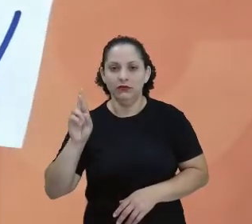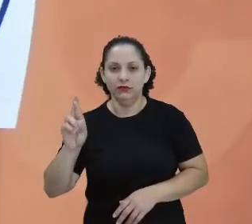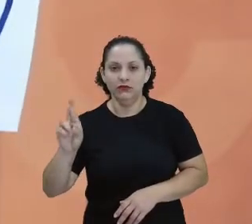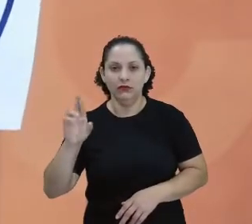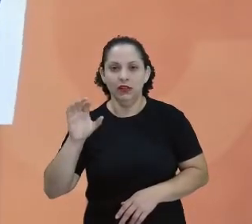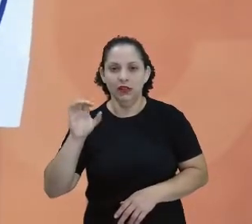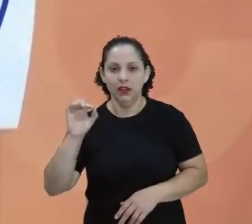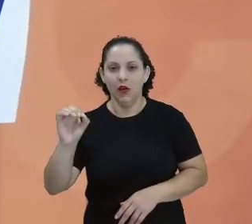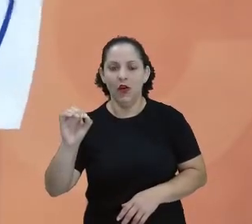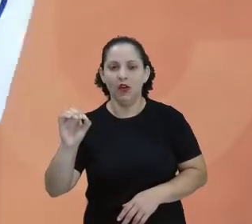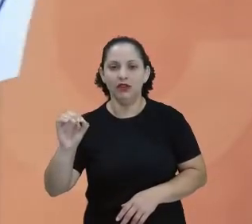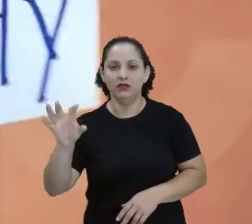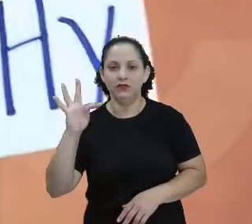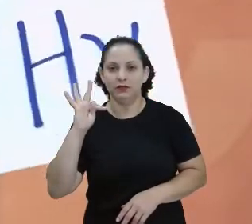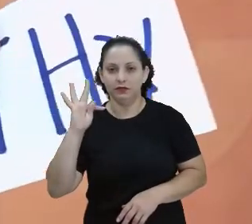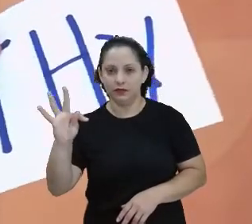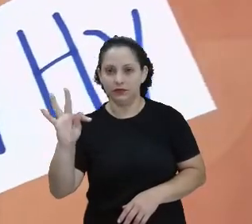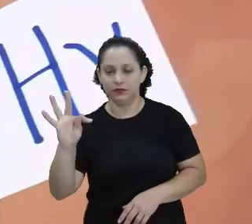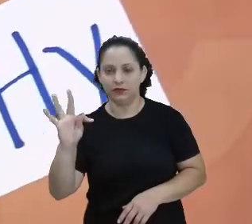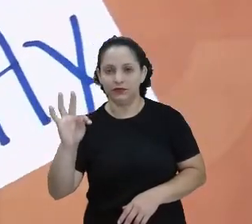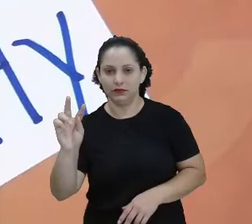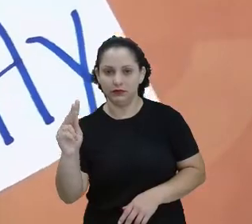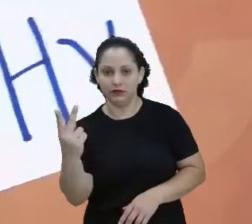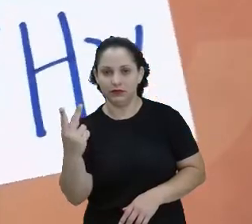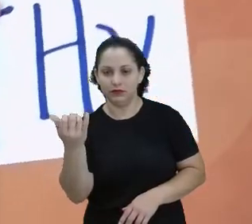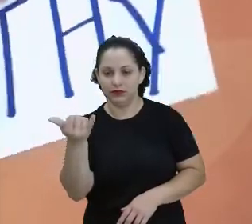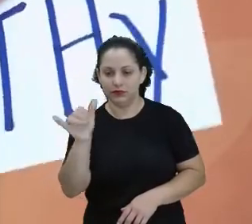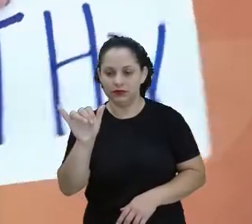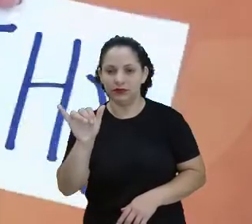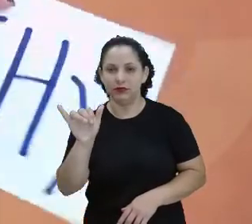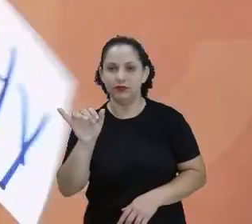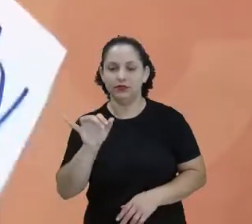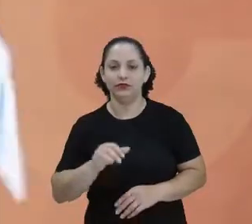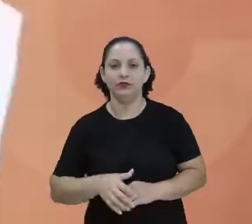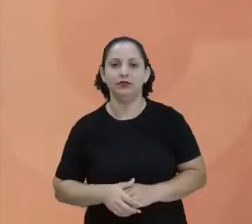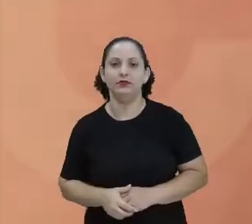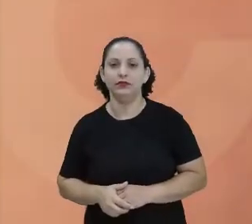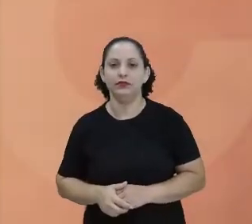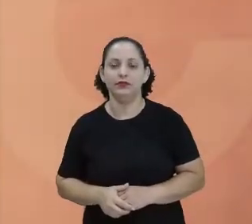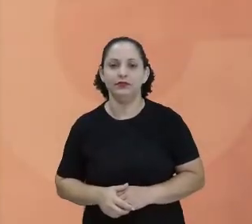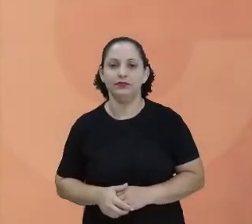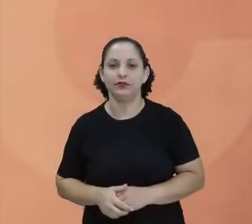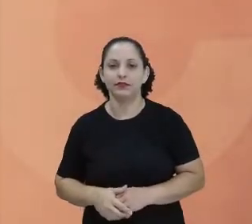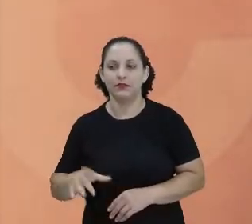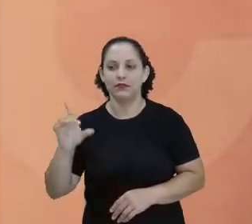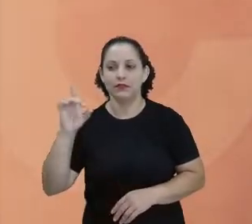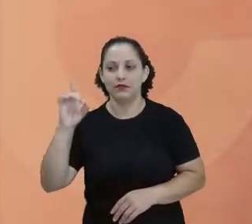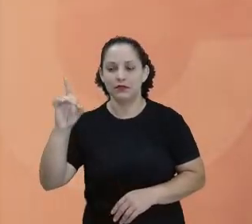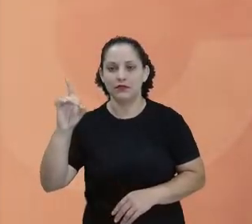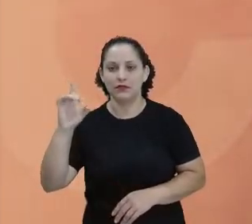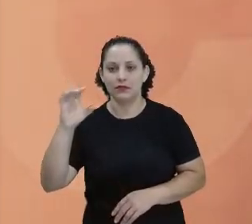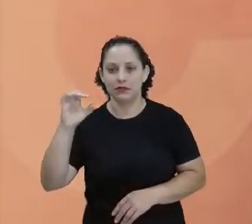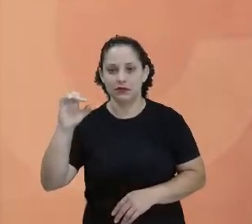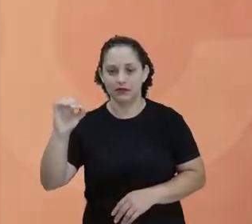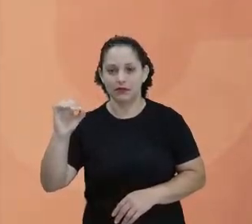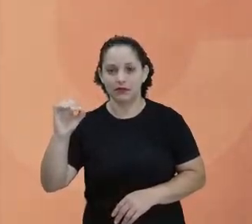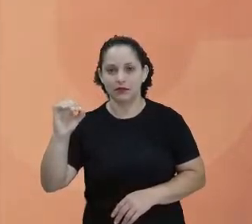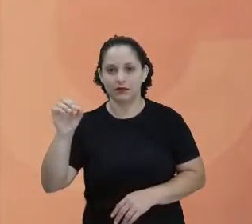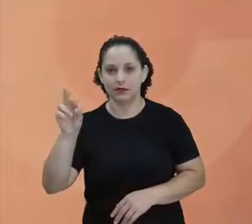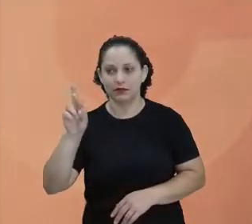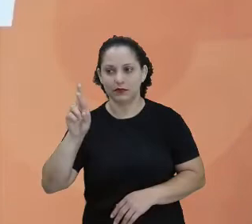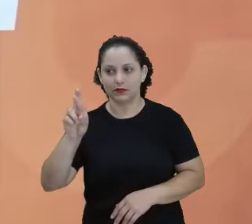Ró. Ti. Olha aqui, ó. Dó, Dó, Dó,